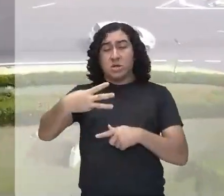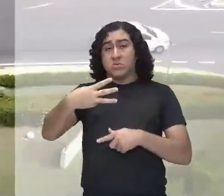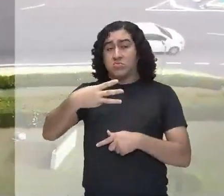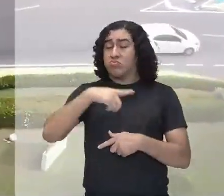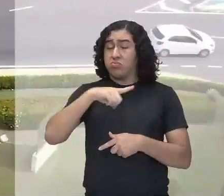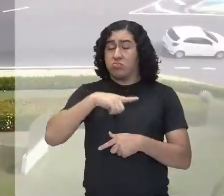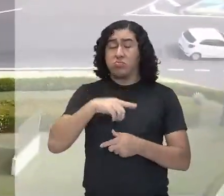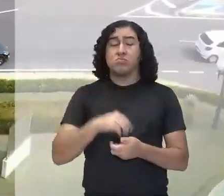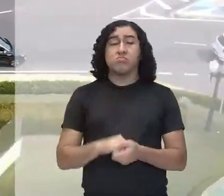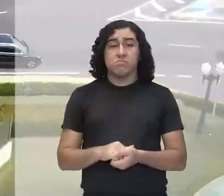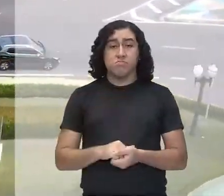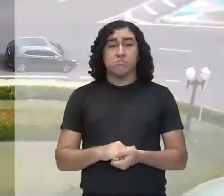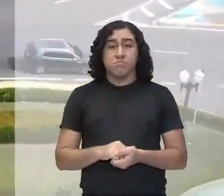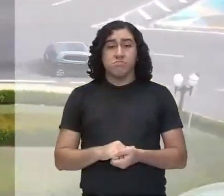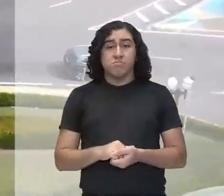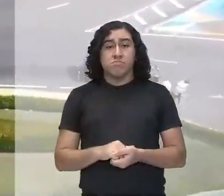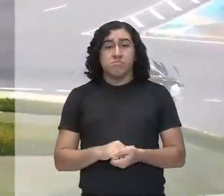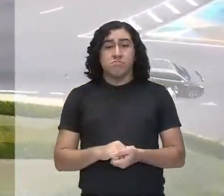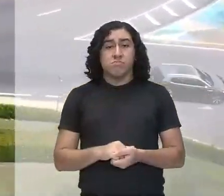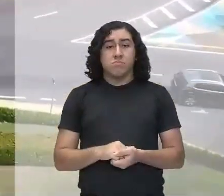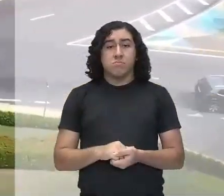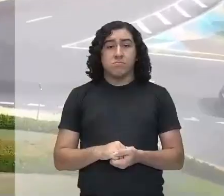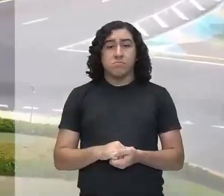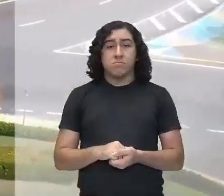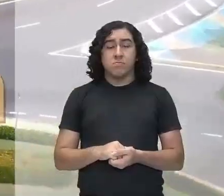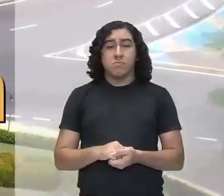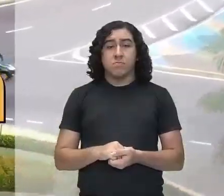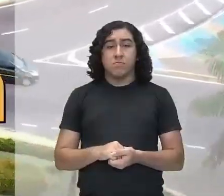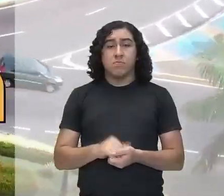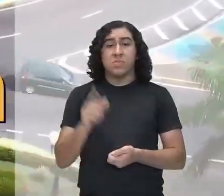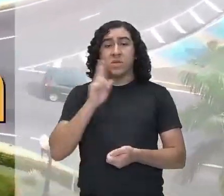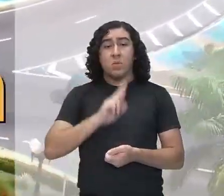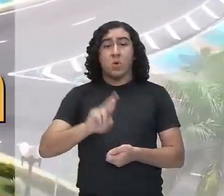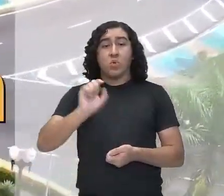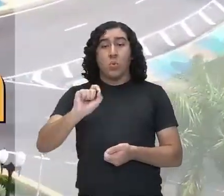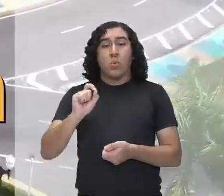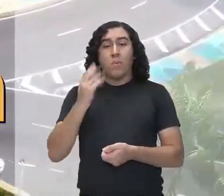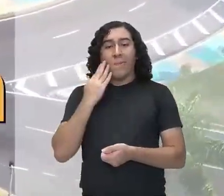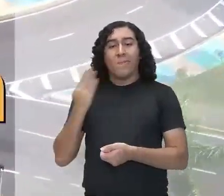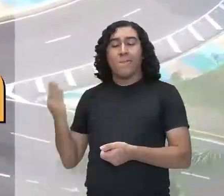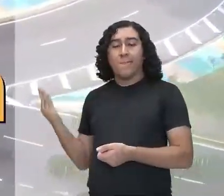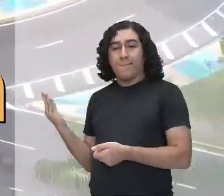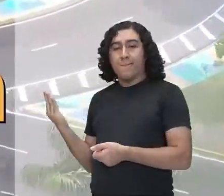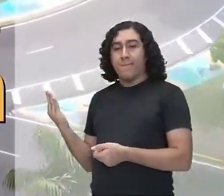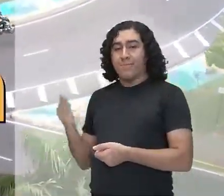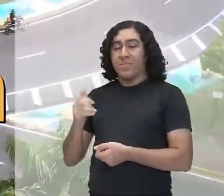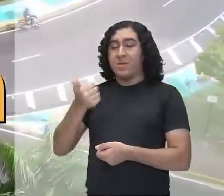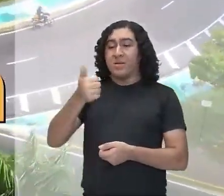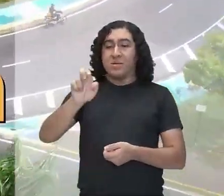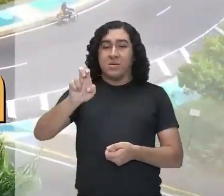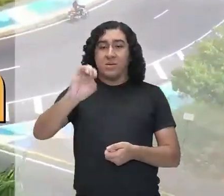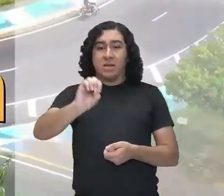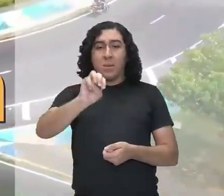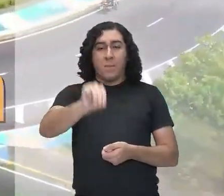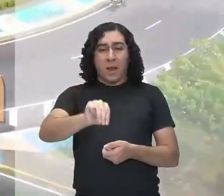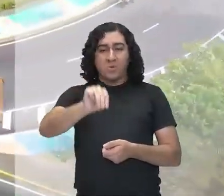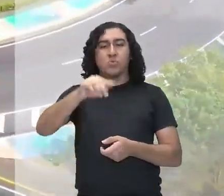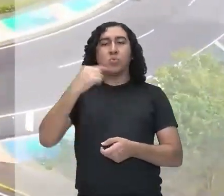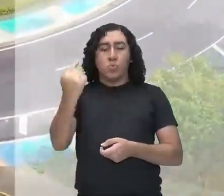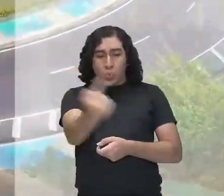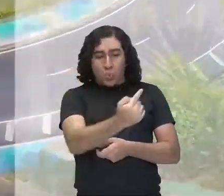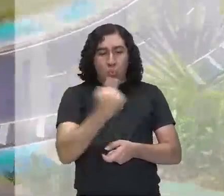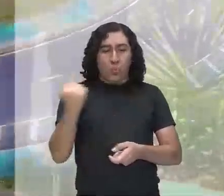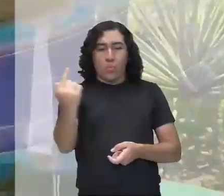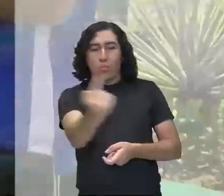3. Ah, legal! Legal, legal! Né? Que vai dar cento, médio de uns 150 metros. 150 metros cada volta que eu dou aqui, né?